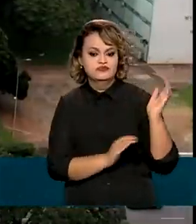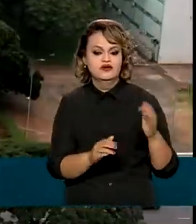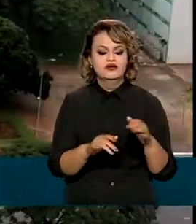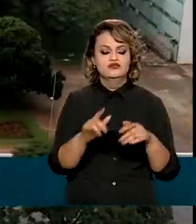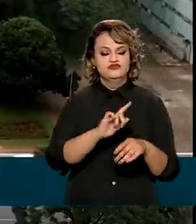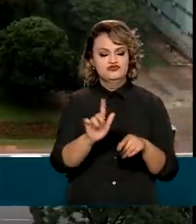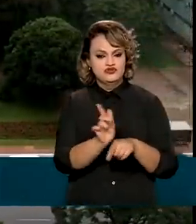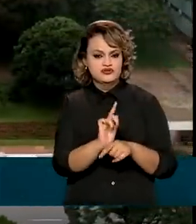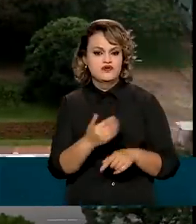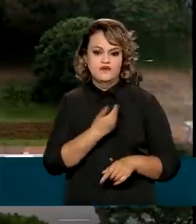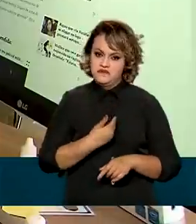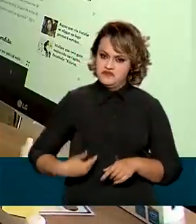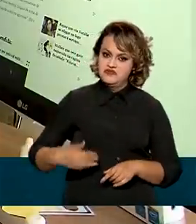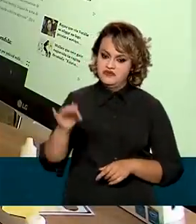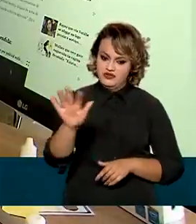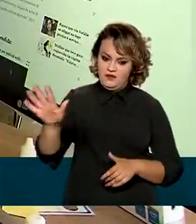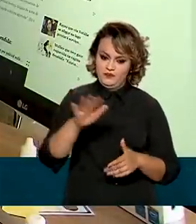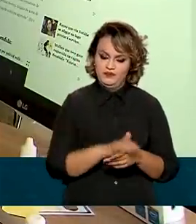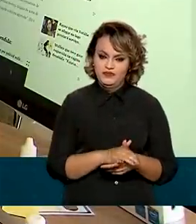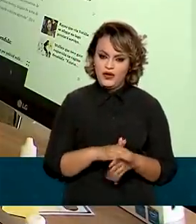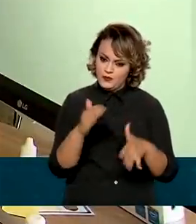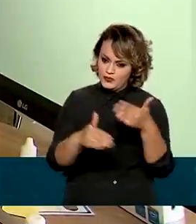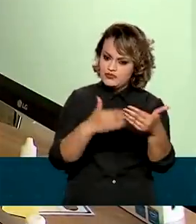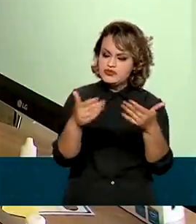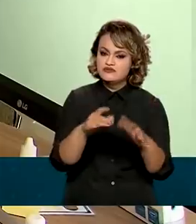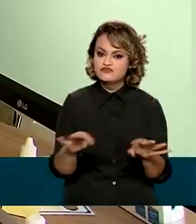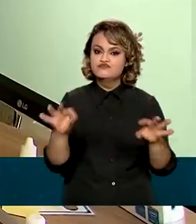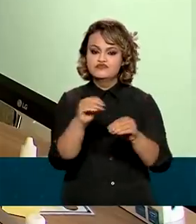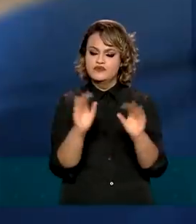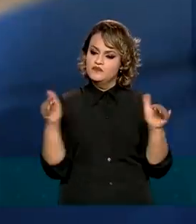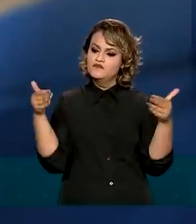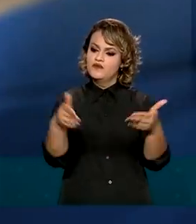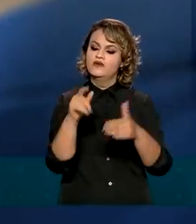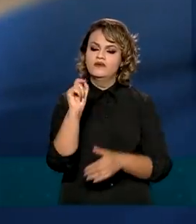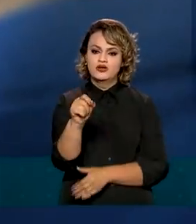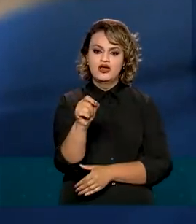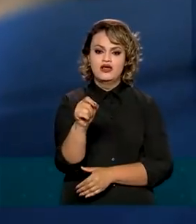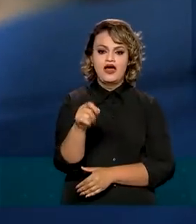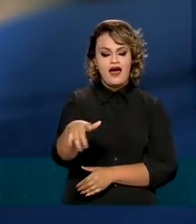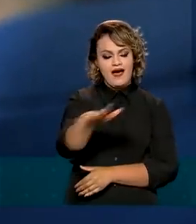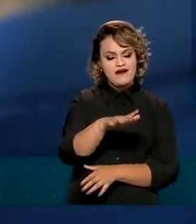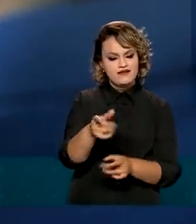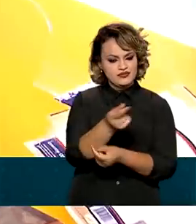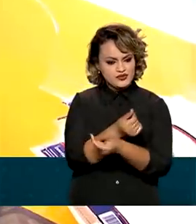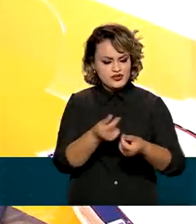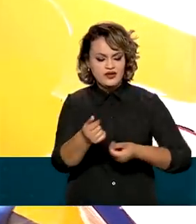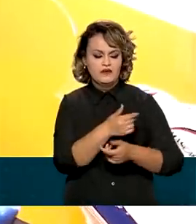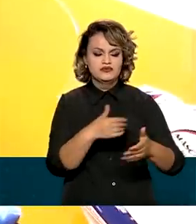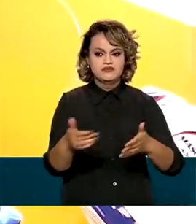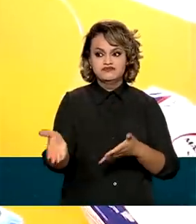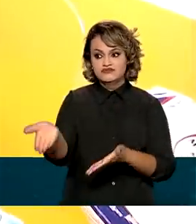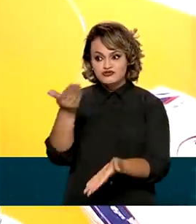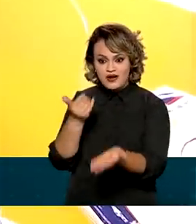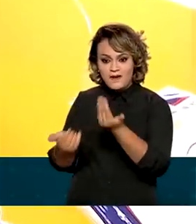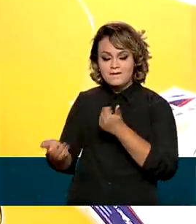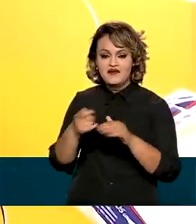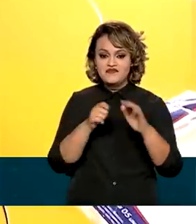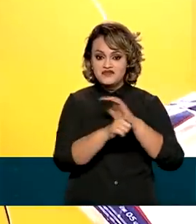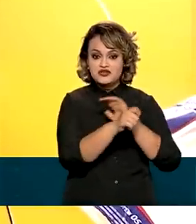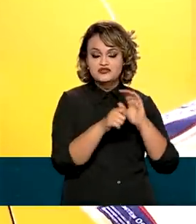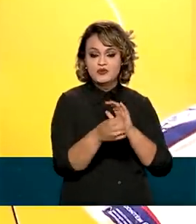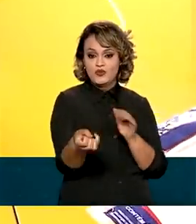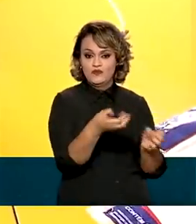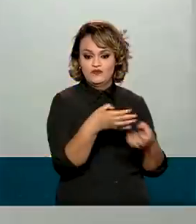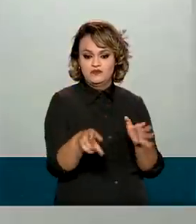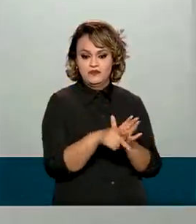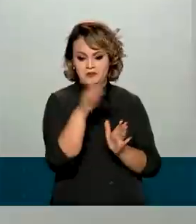Gestão e Governo Federal. Todo um processo que visa melhorar o ambiente de negócios e atrair novos investimentos